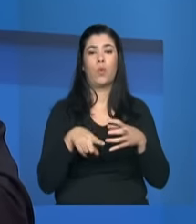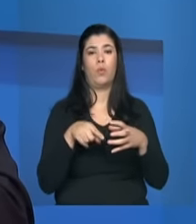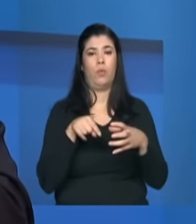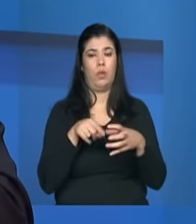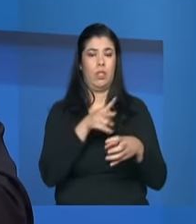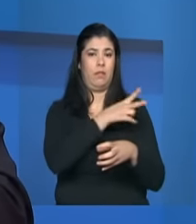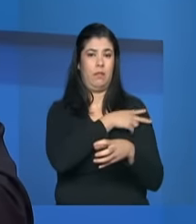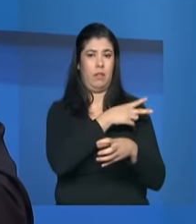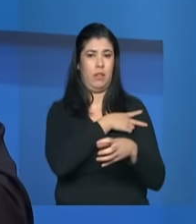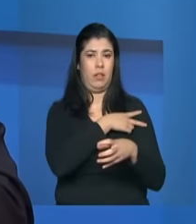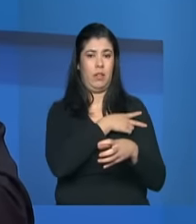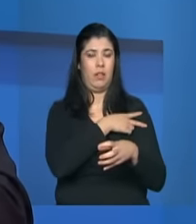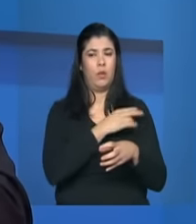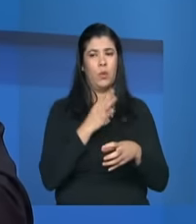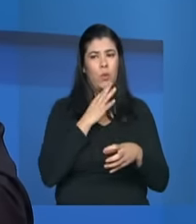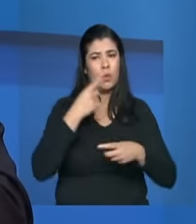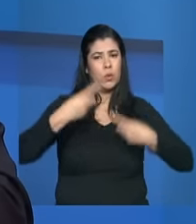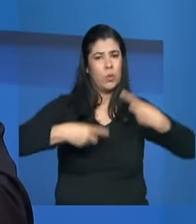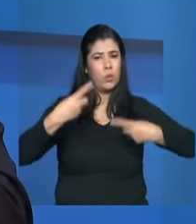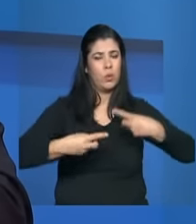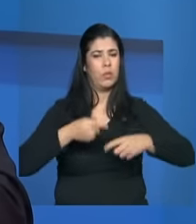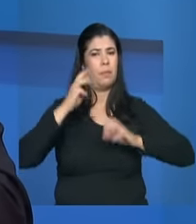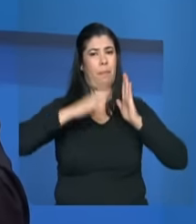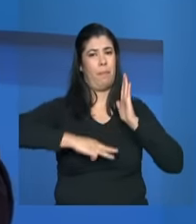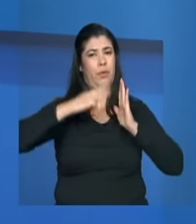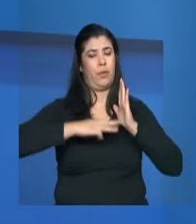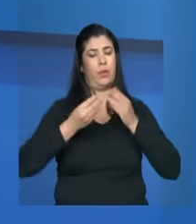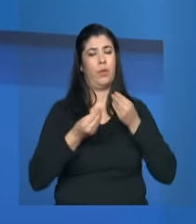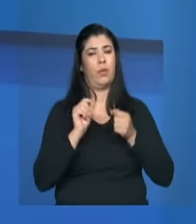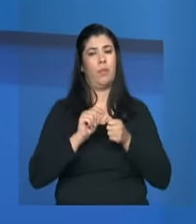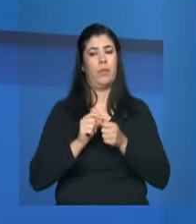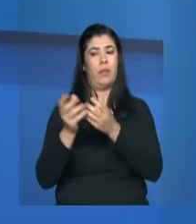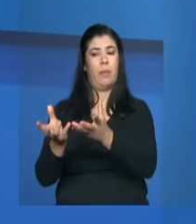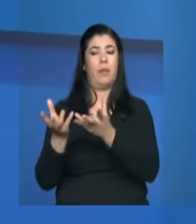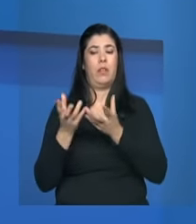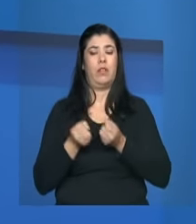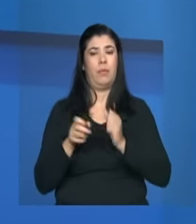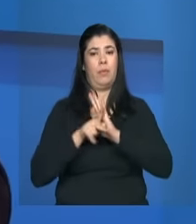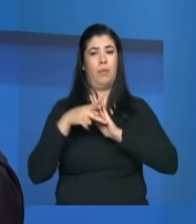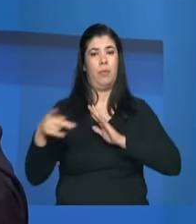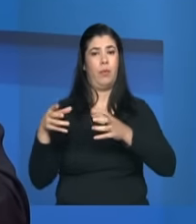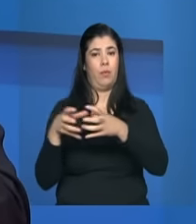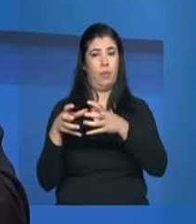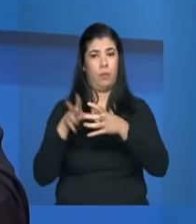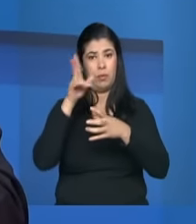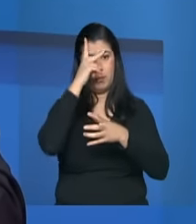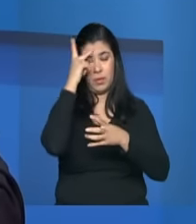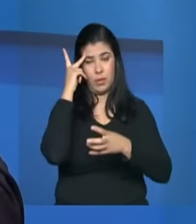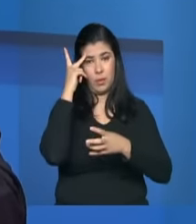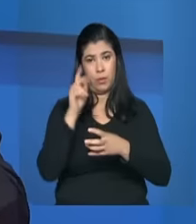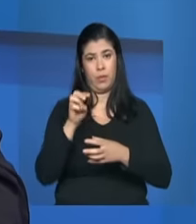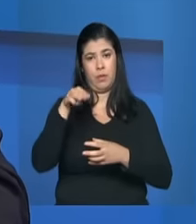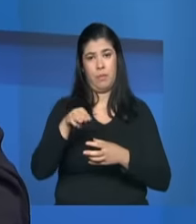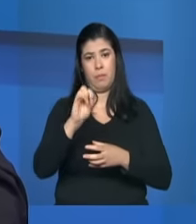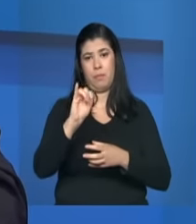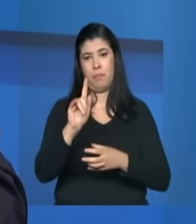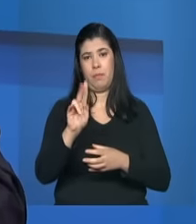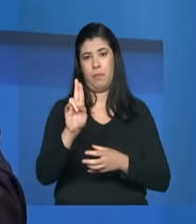vamos aprofundar as metodologias que podem ser desenvolvidas para esses migrantes paralelo a isso o governo federal tem